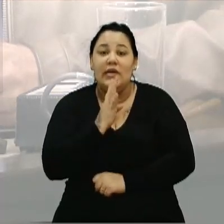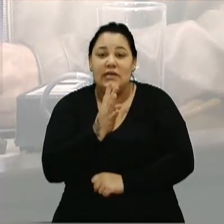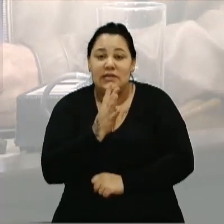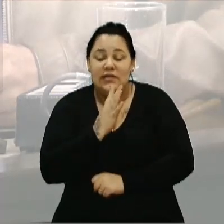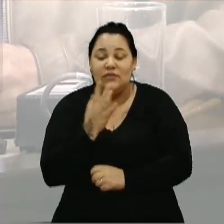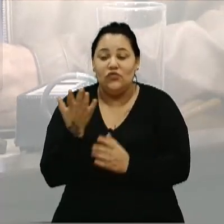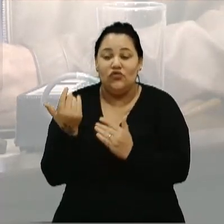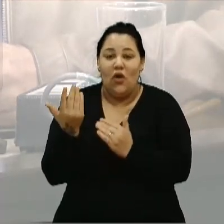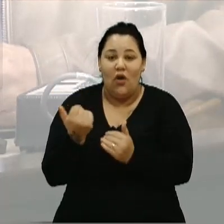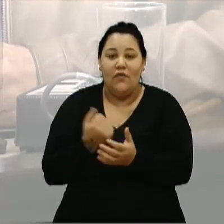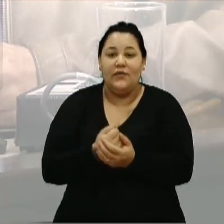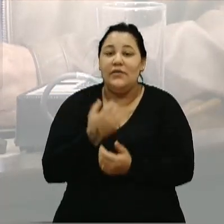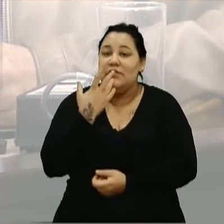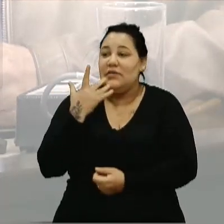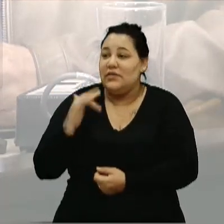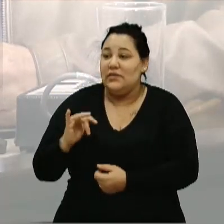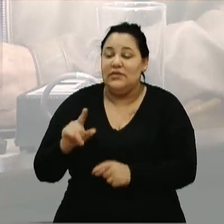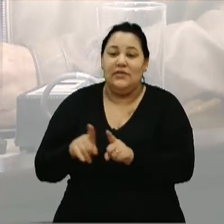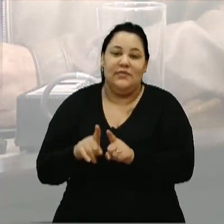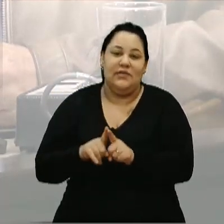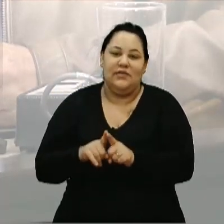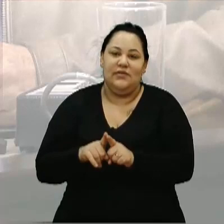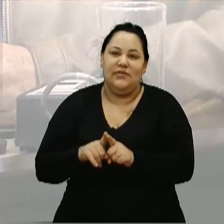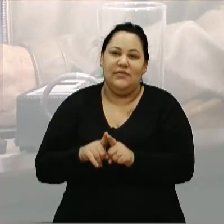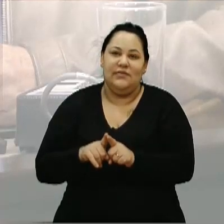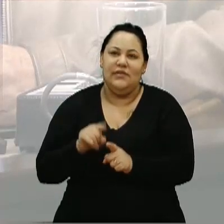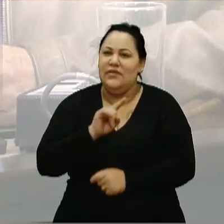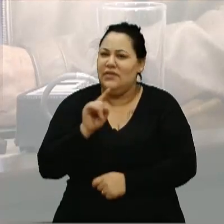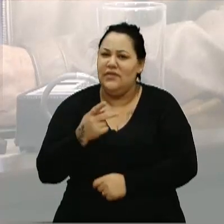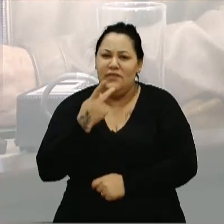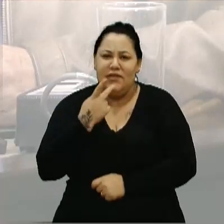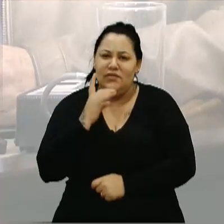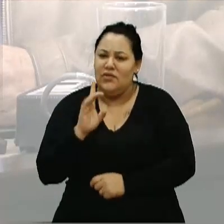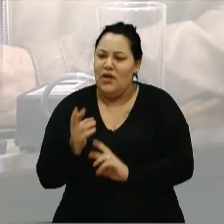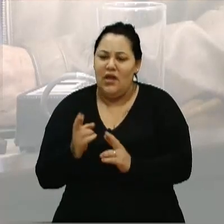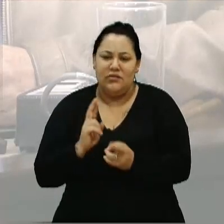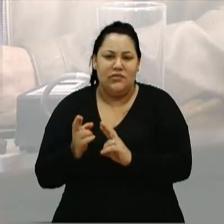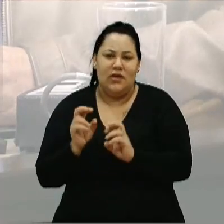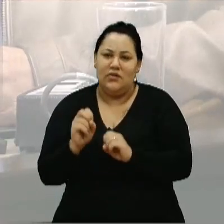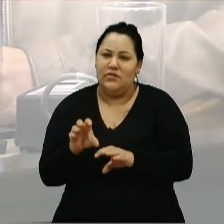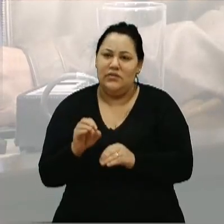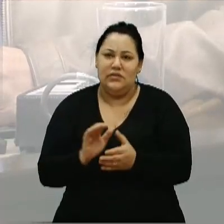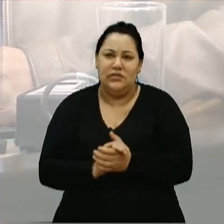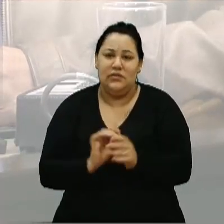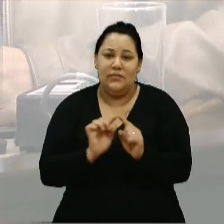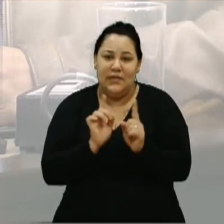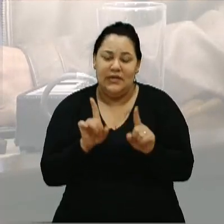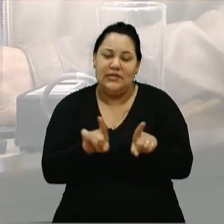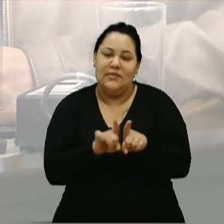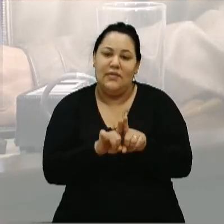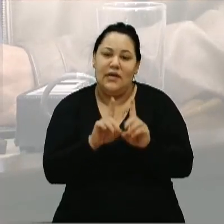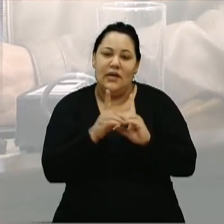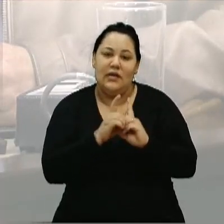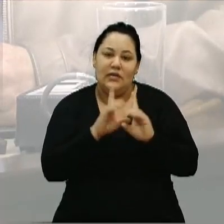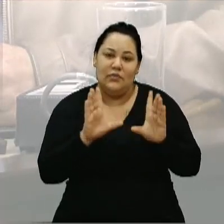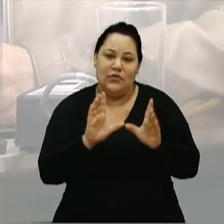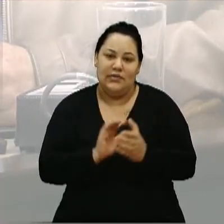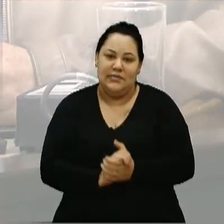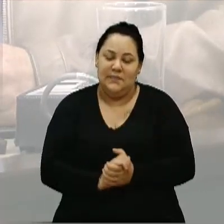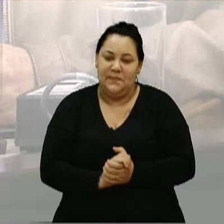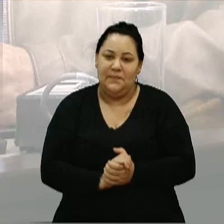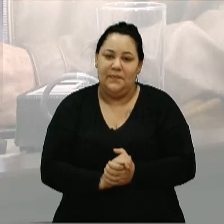jovens, dessas crianças, não com desrespeito apenas à educação, mas também à democracia. Então,